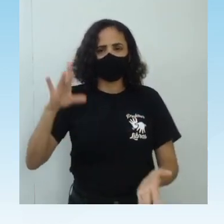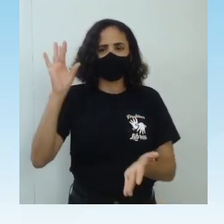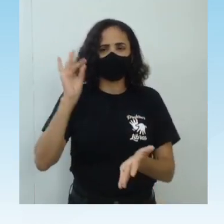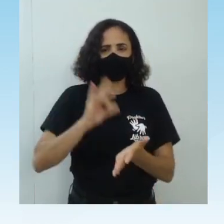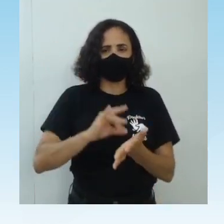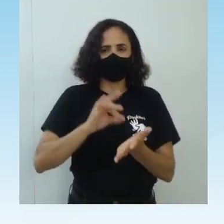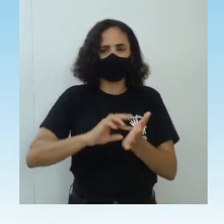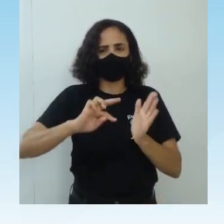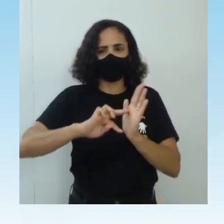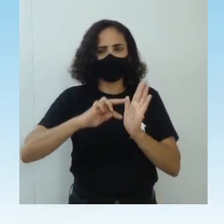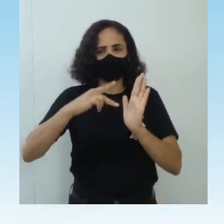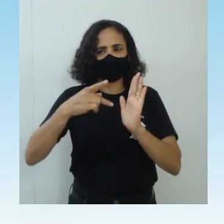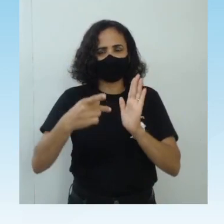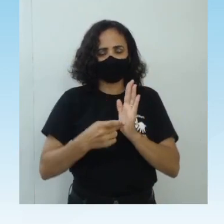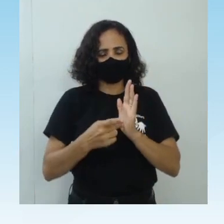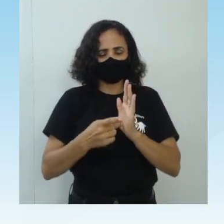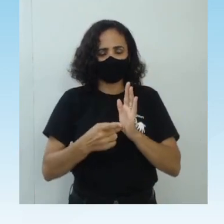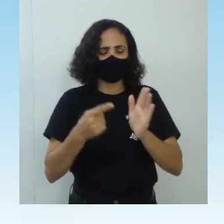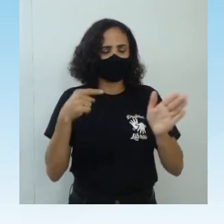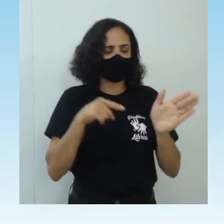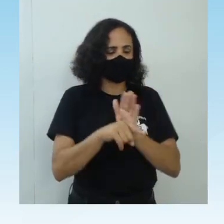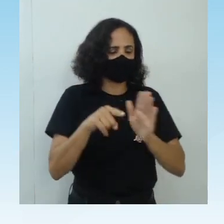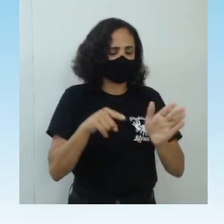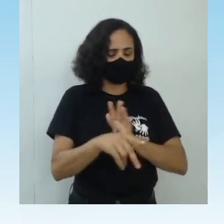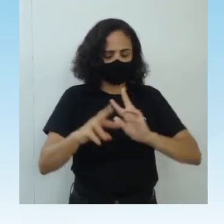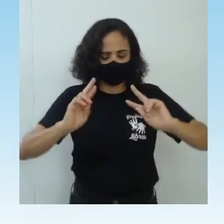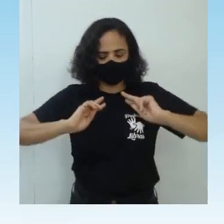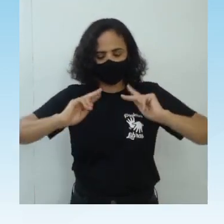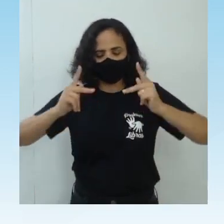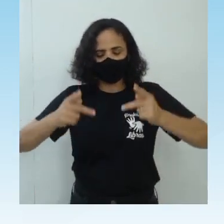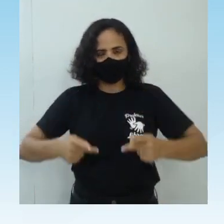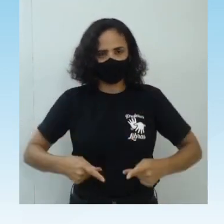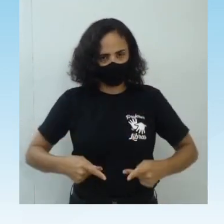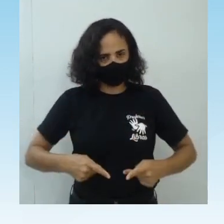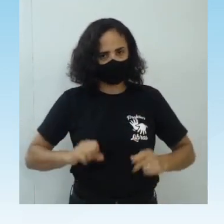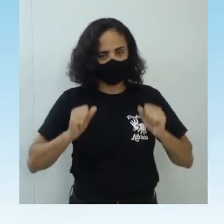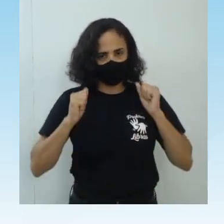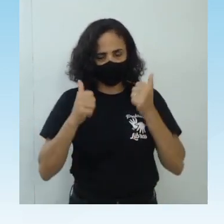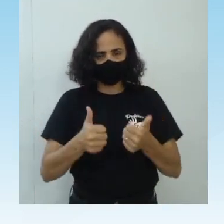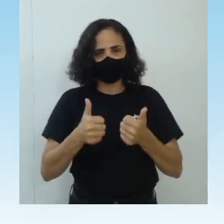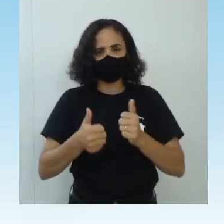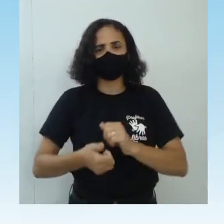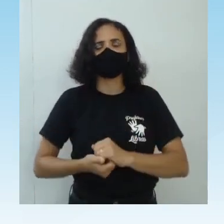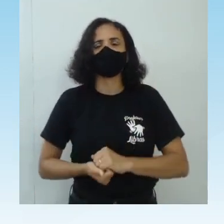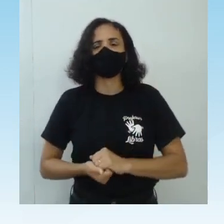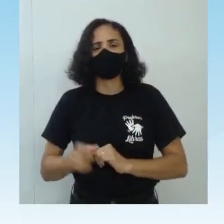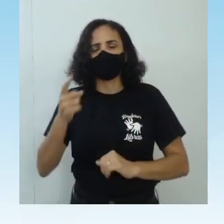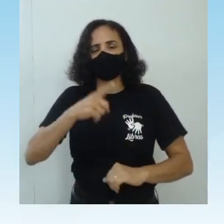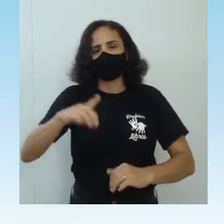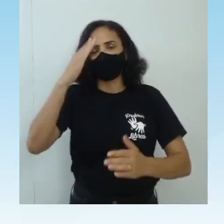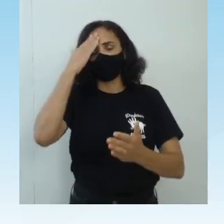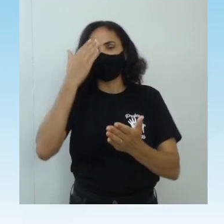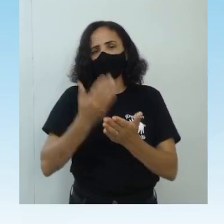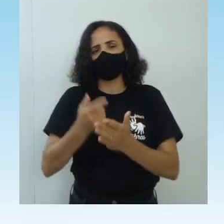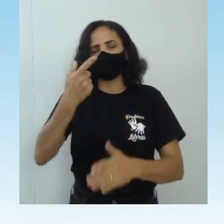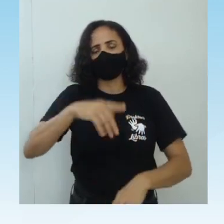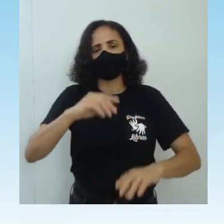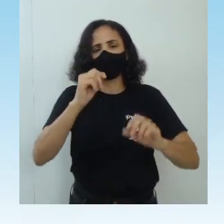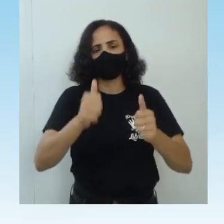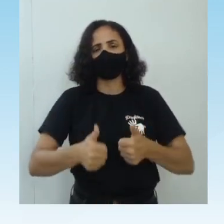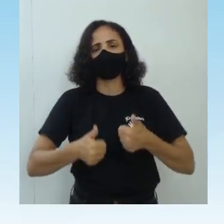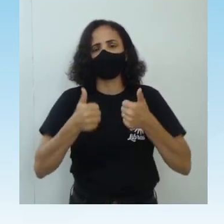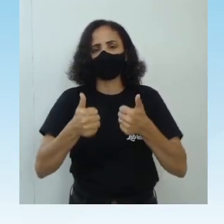sentido àquilo que é feito pelo ser humano ou as chamadas questões humanas. Ok? Muito bem, eu espero que você tenha acertado, viu?